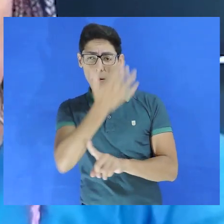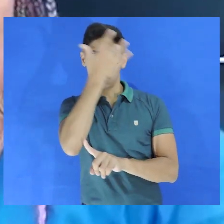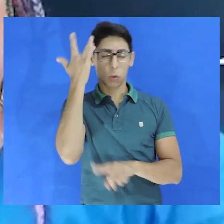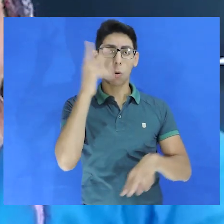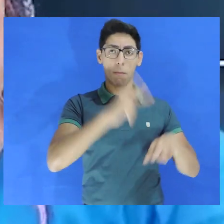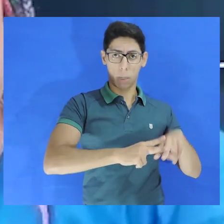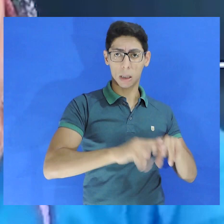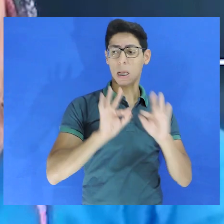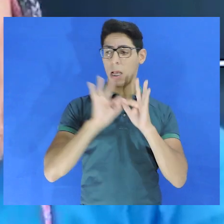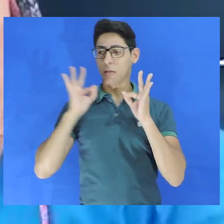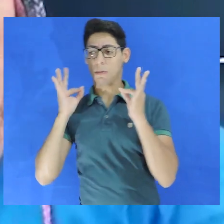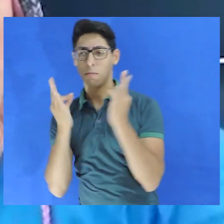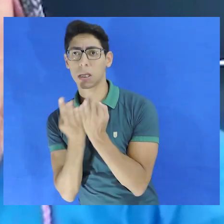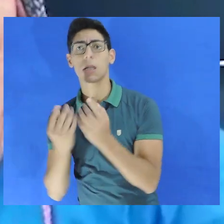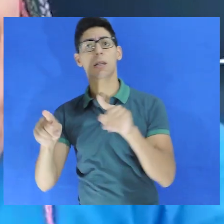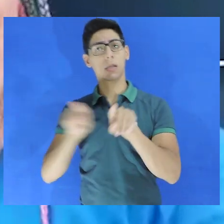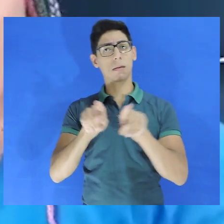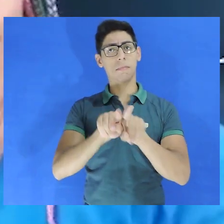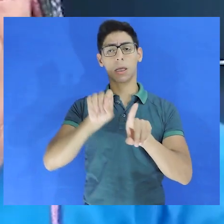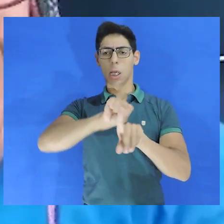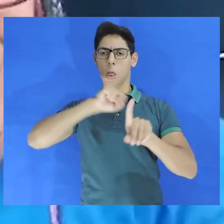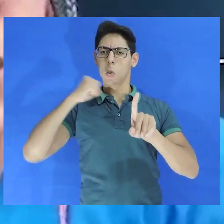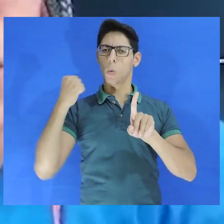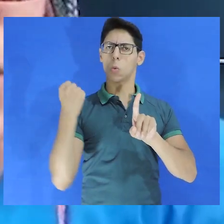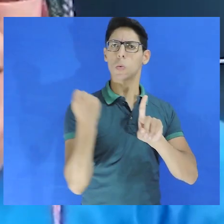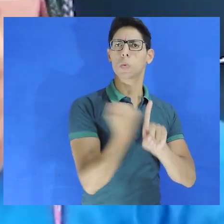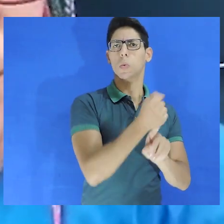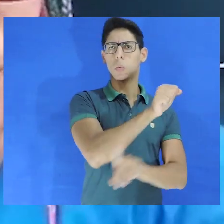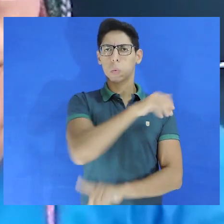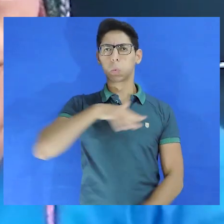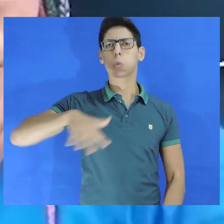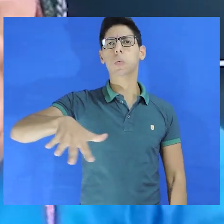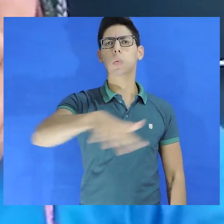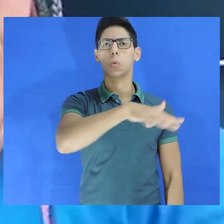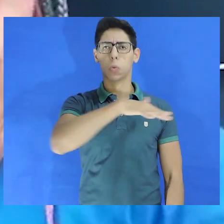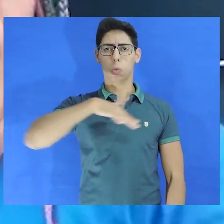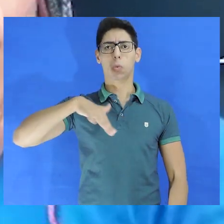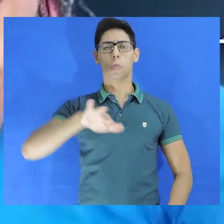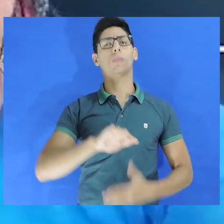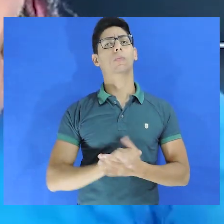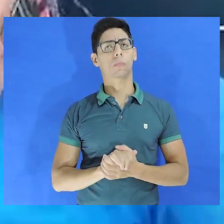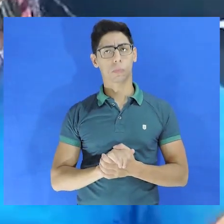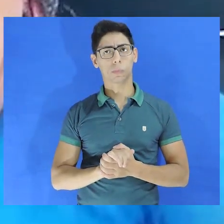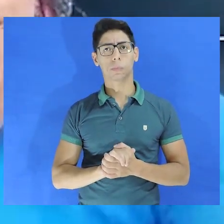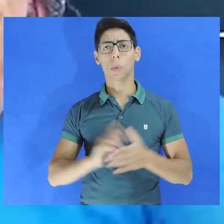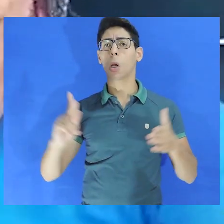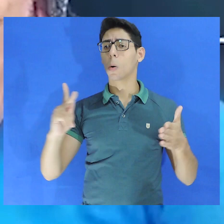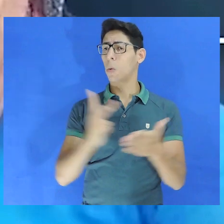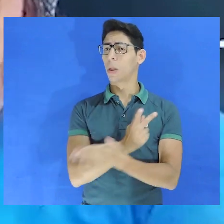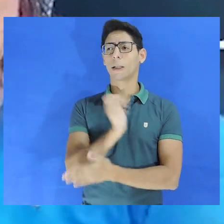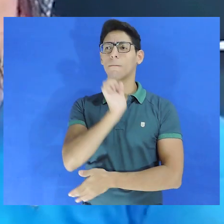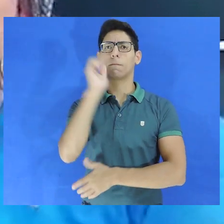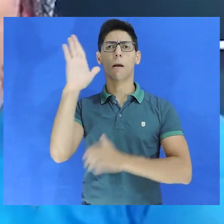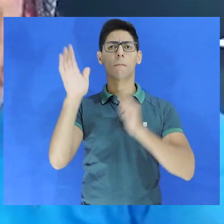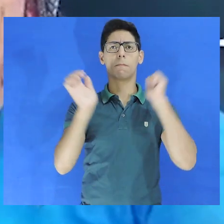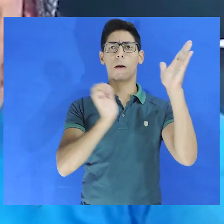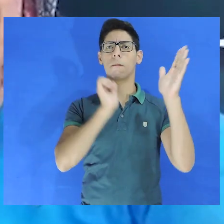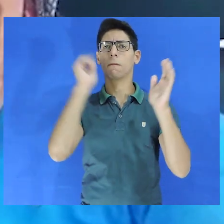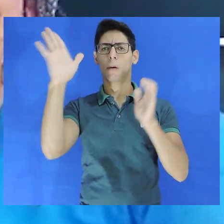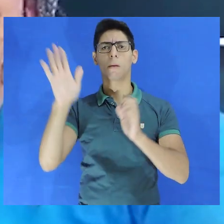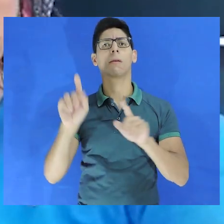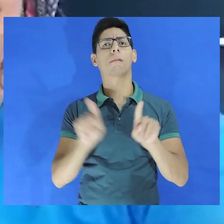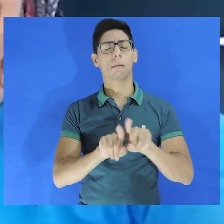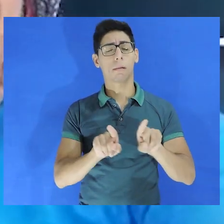atinge os seus familiares e a sociedade em geral. Os reflexos acabam vindo para o lado de fora da